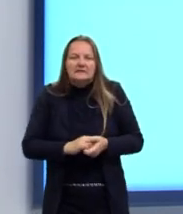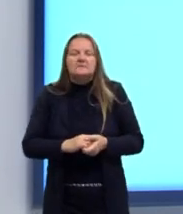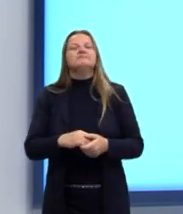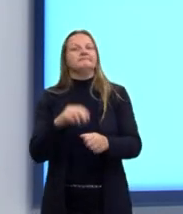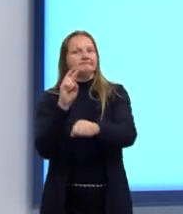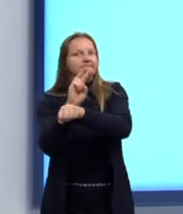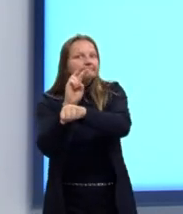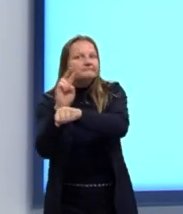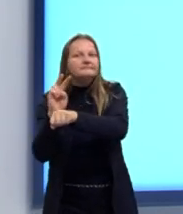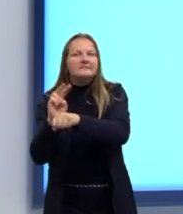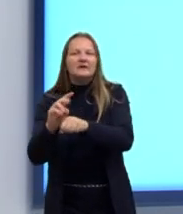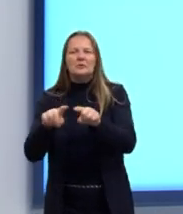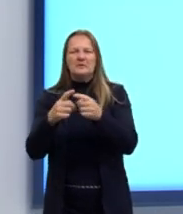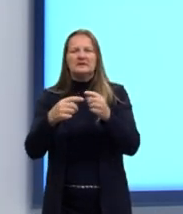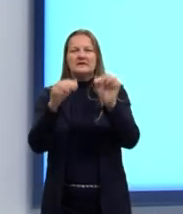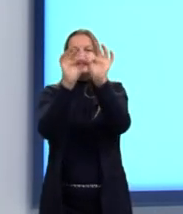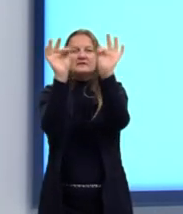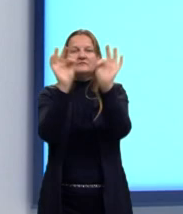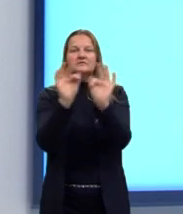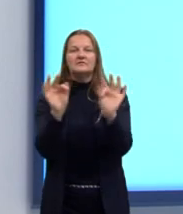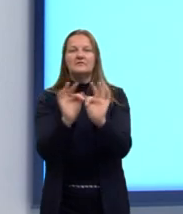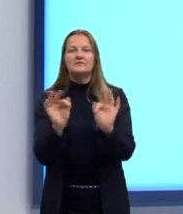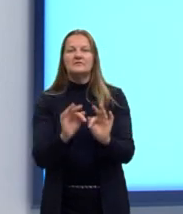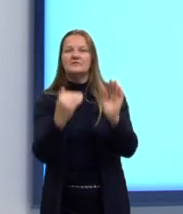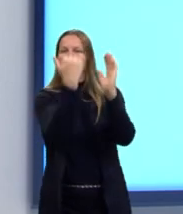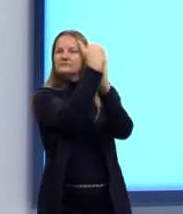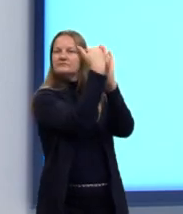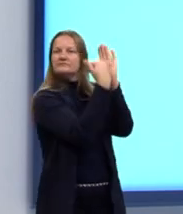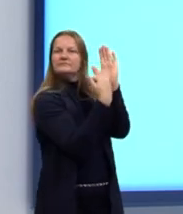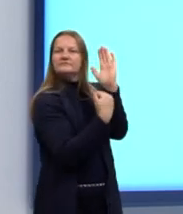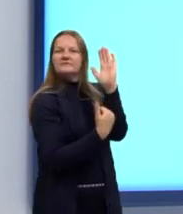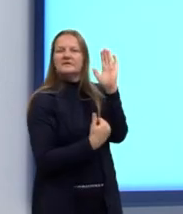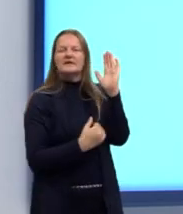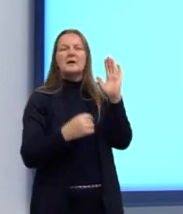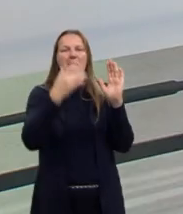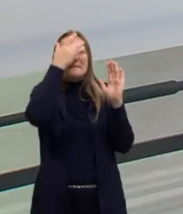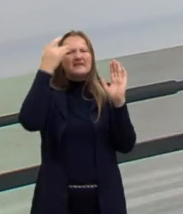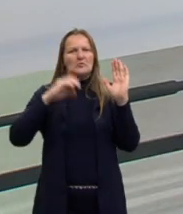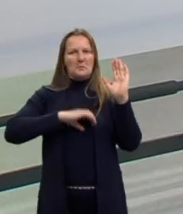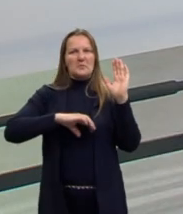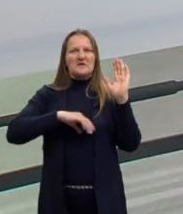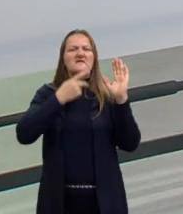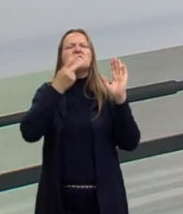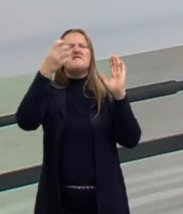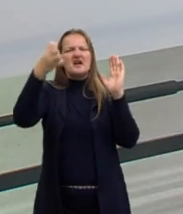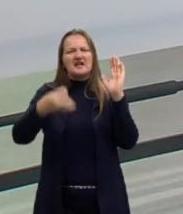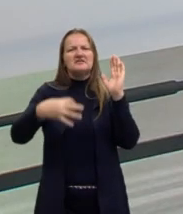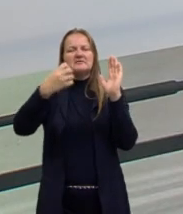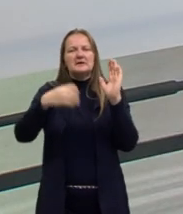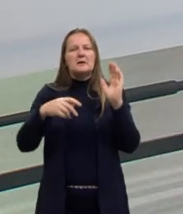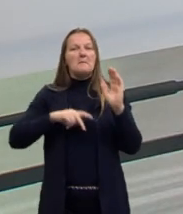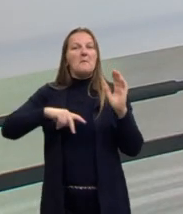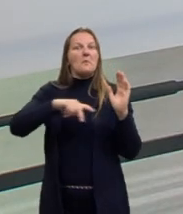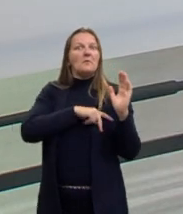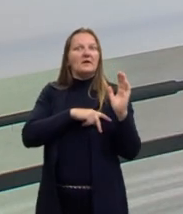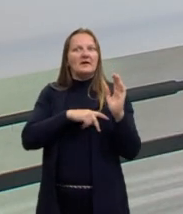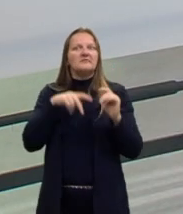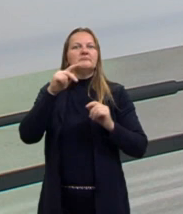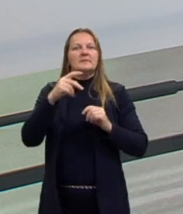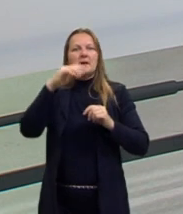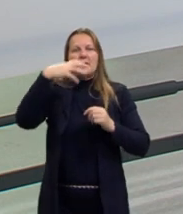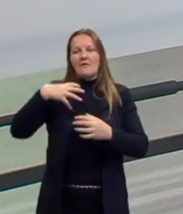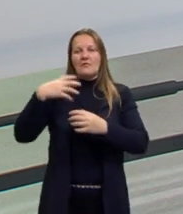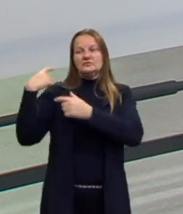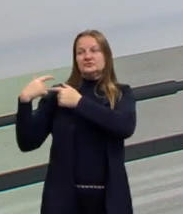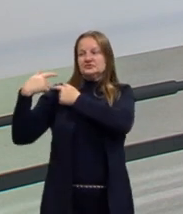Todas essas expressões são ditos populares aí que vão passando de pai